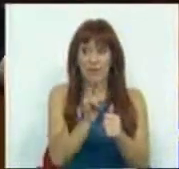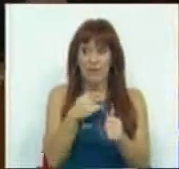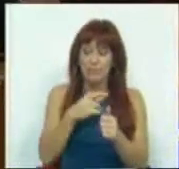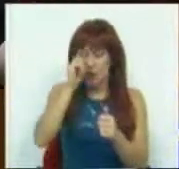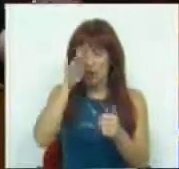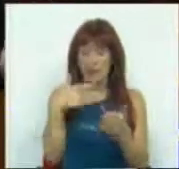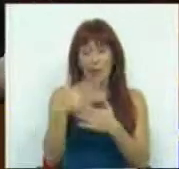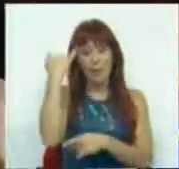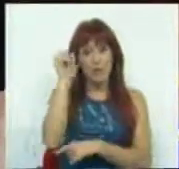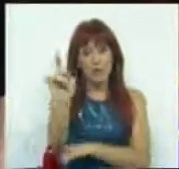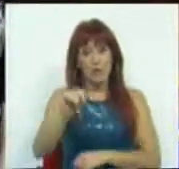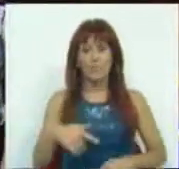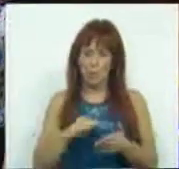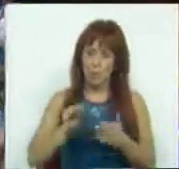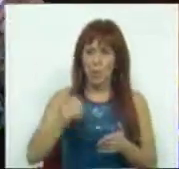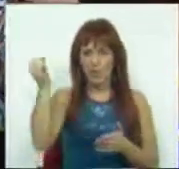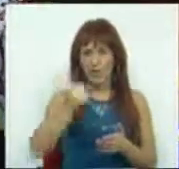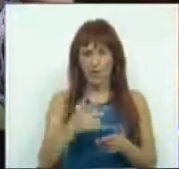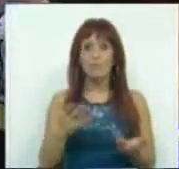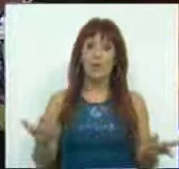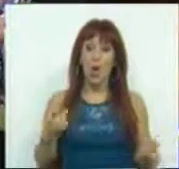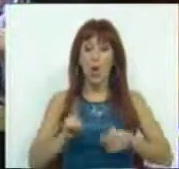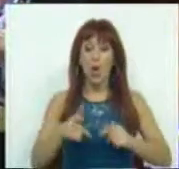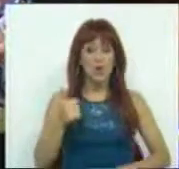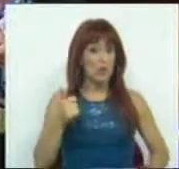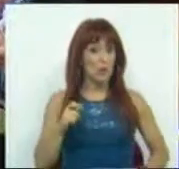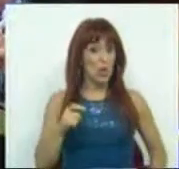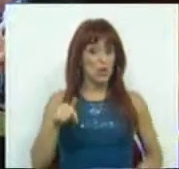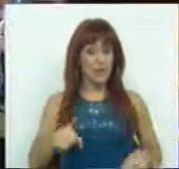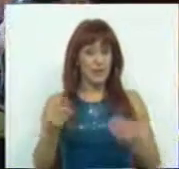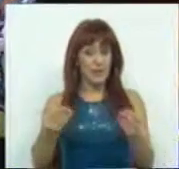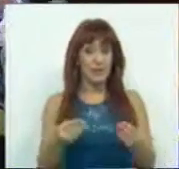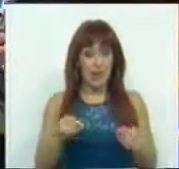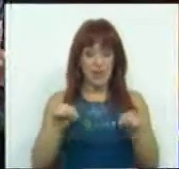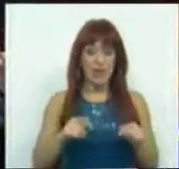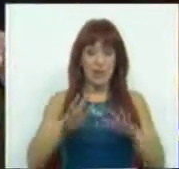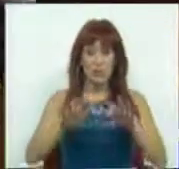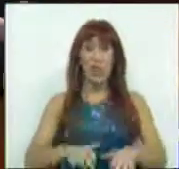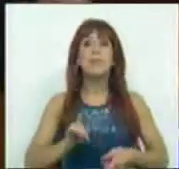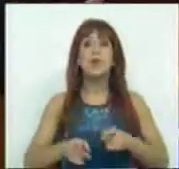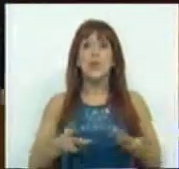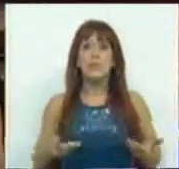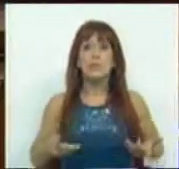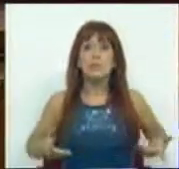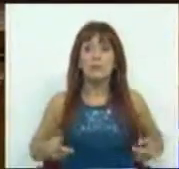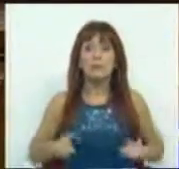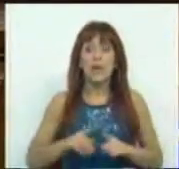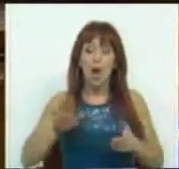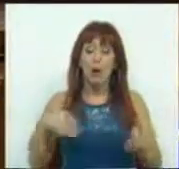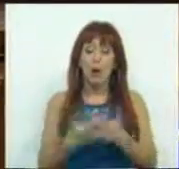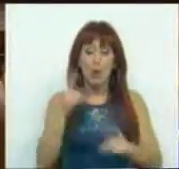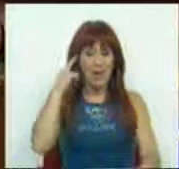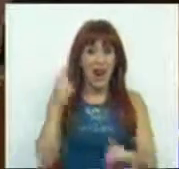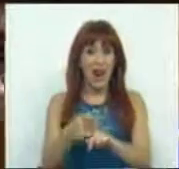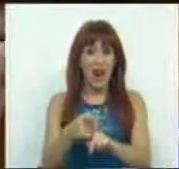respeite os professores contratados. E portanto, aquilo que o Bloco de Esquerda aqui traz a este Parlamento é exatamente uma proposta